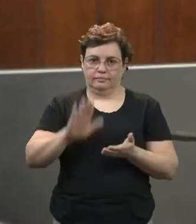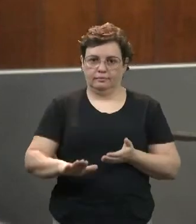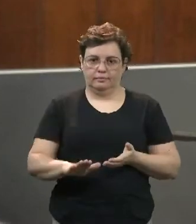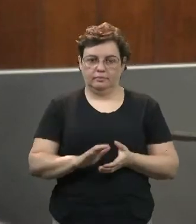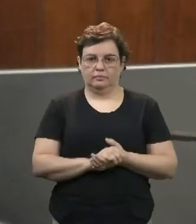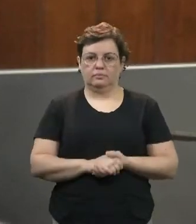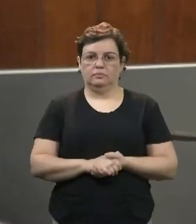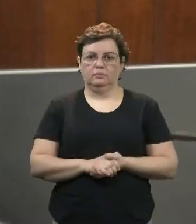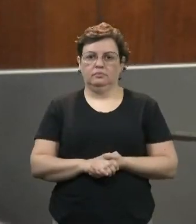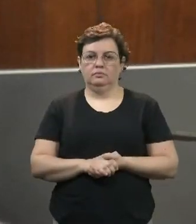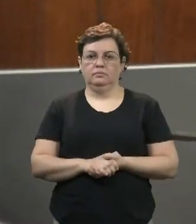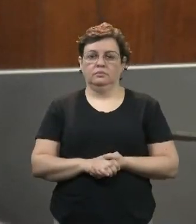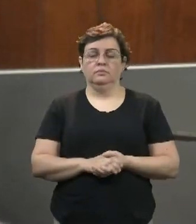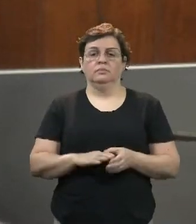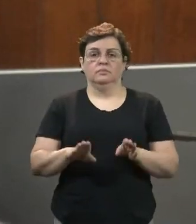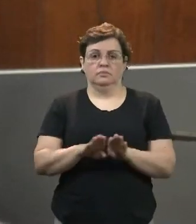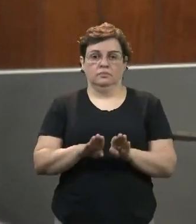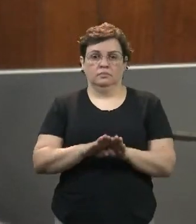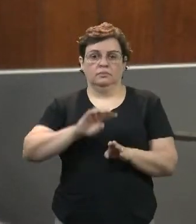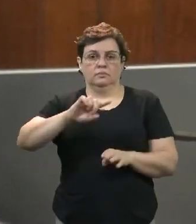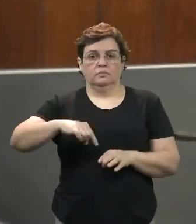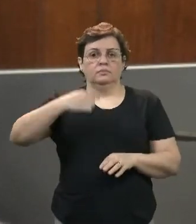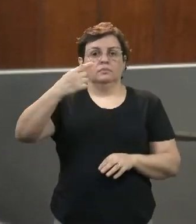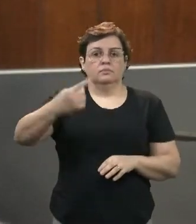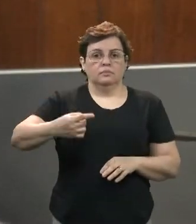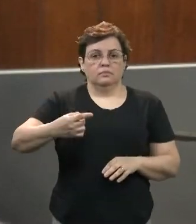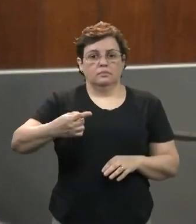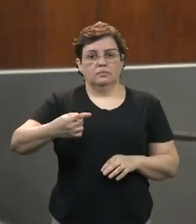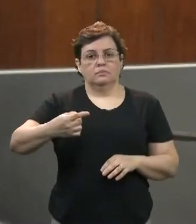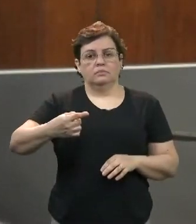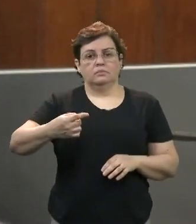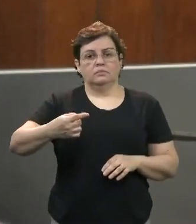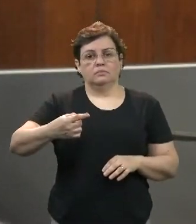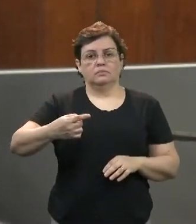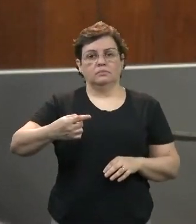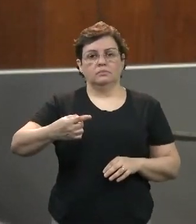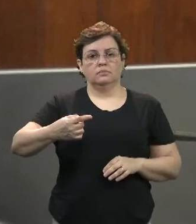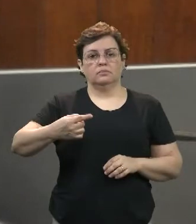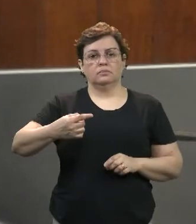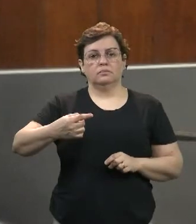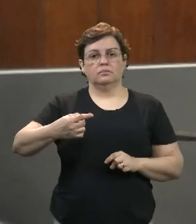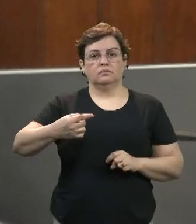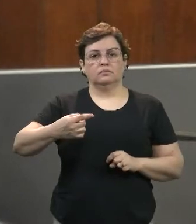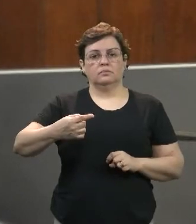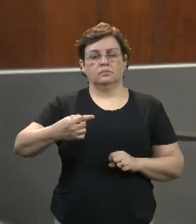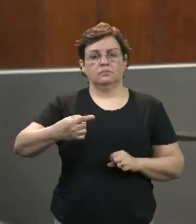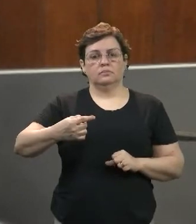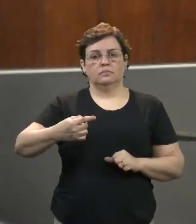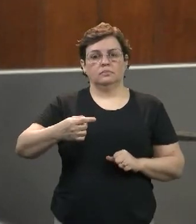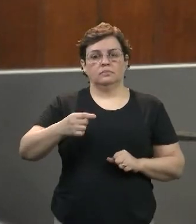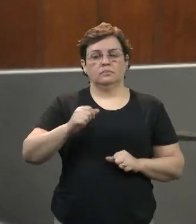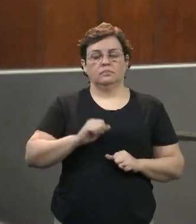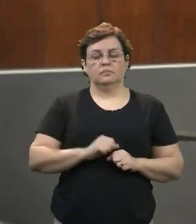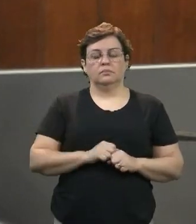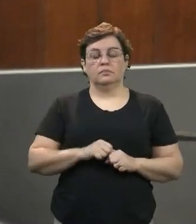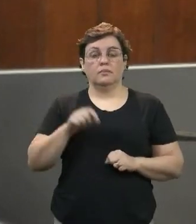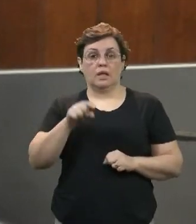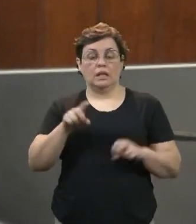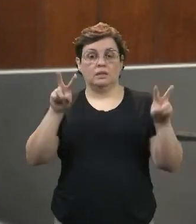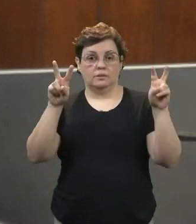E também, após essa matéria,